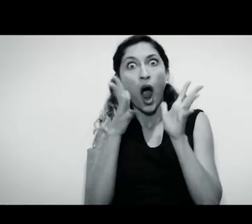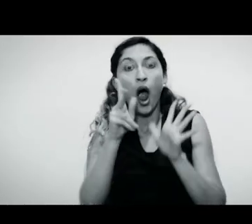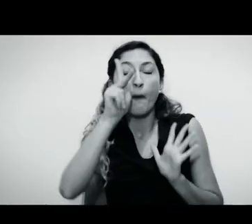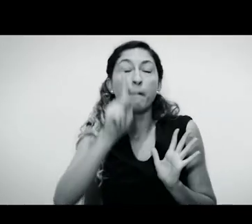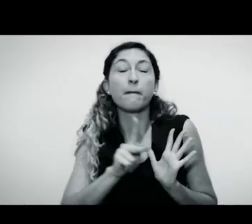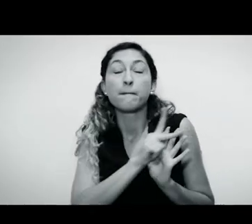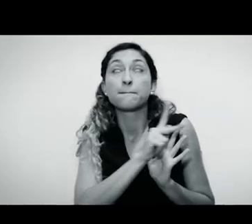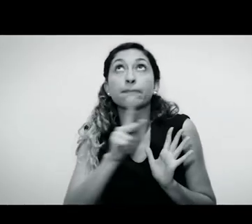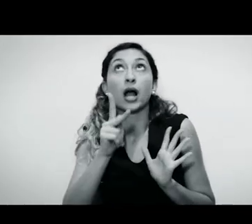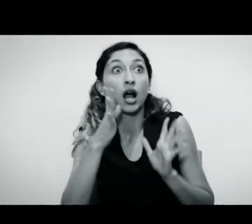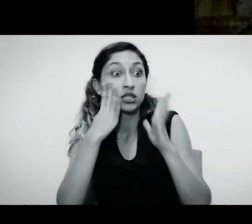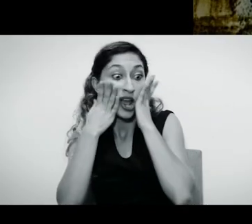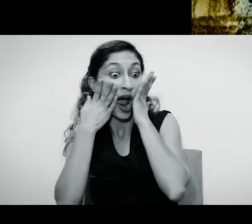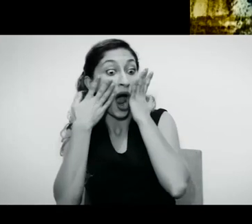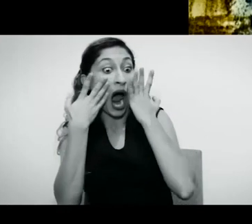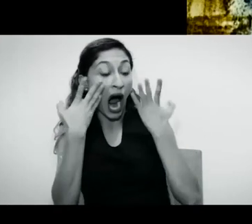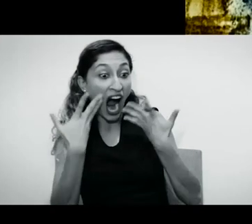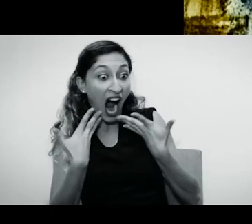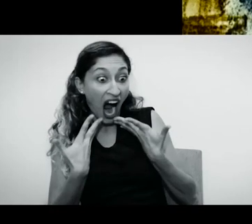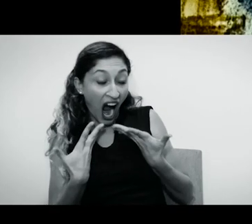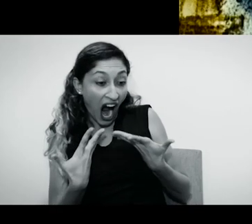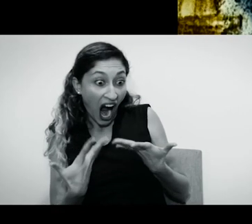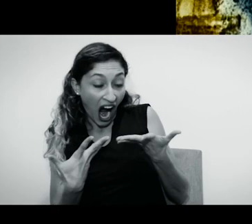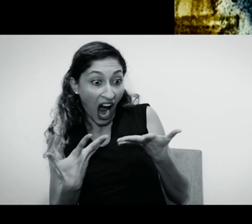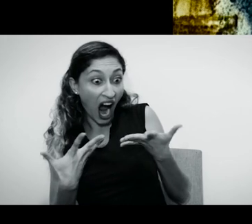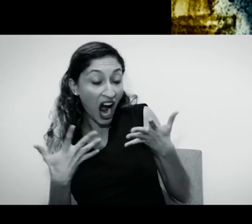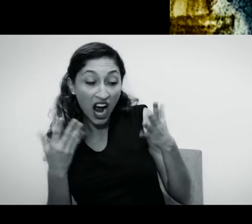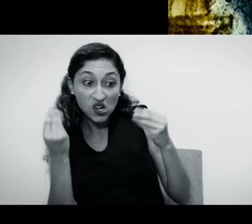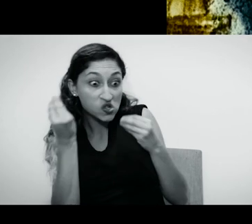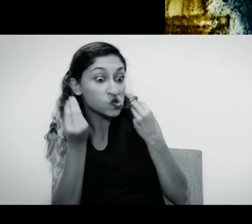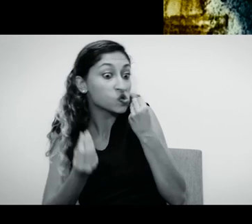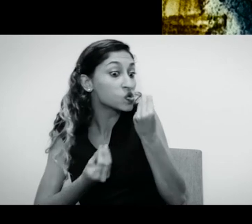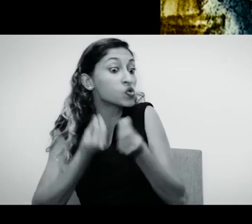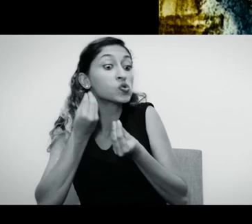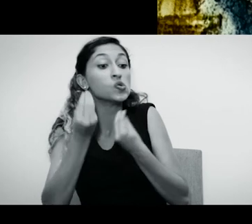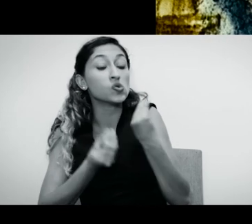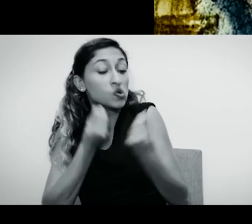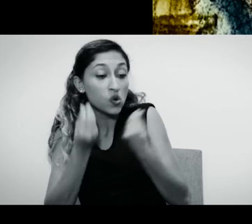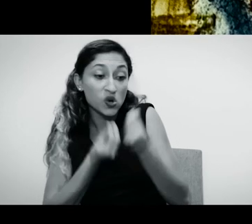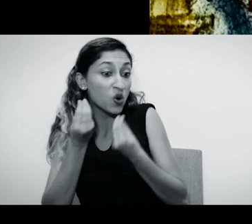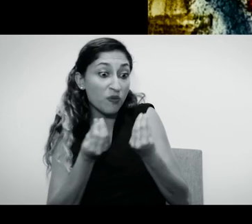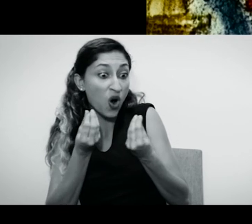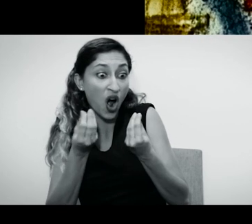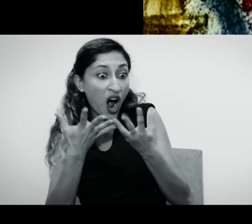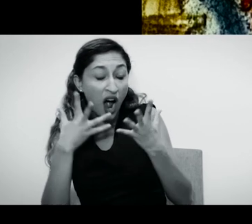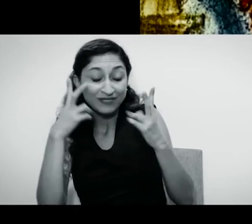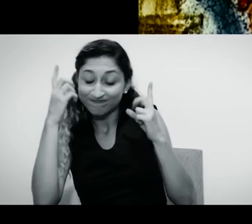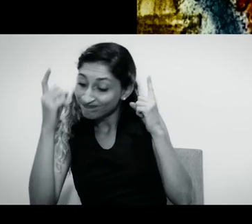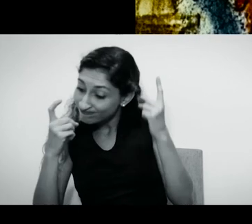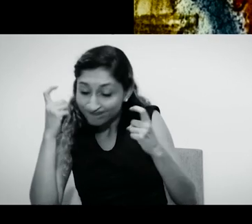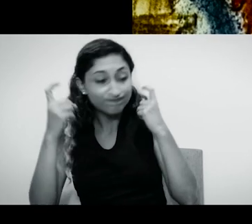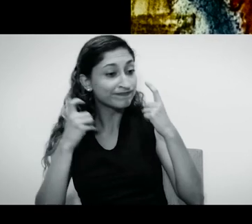O padre Godofredo ficou de veras escandalizado, de veras